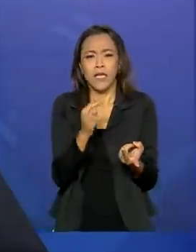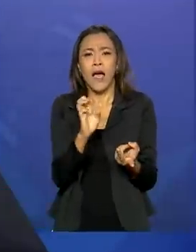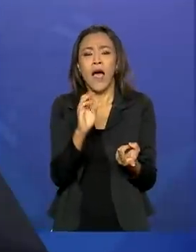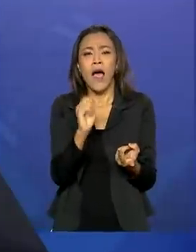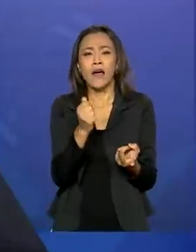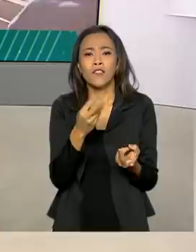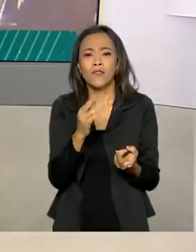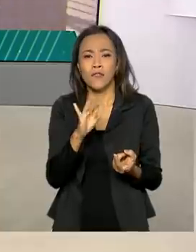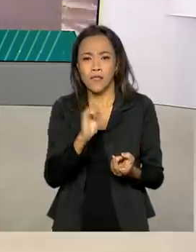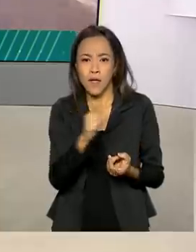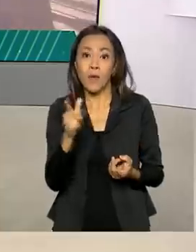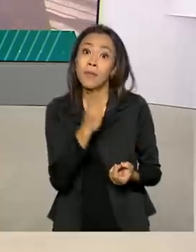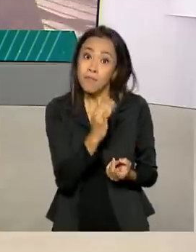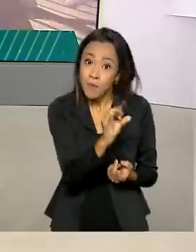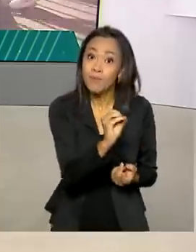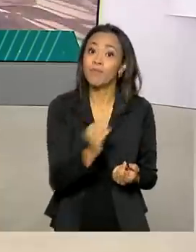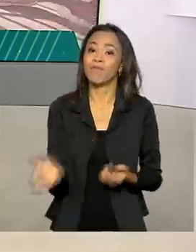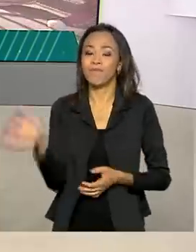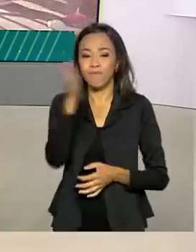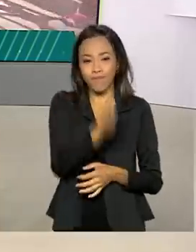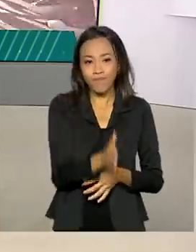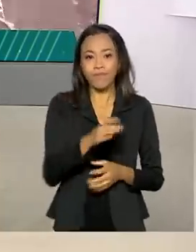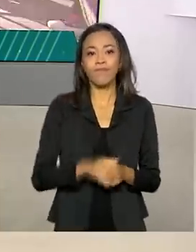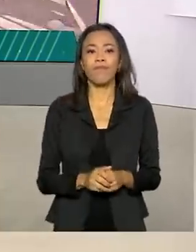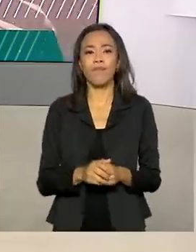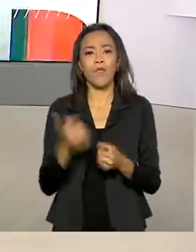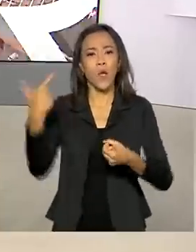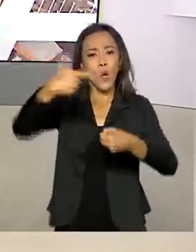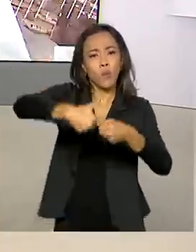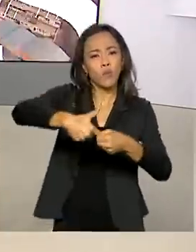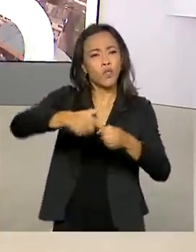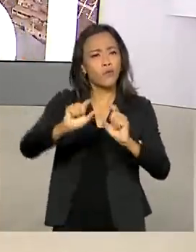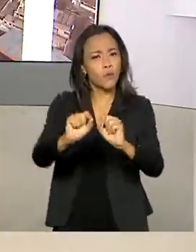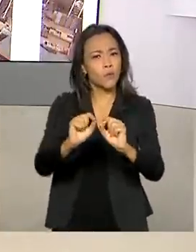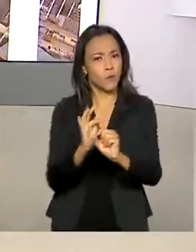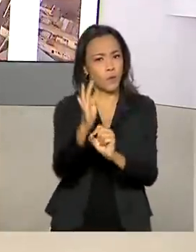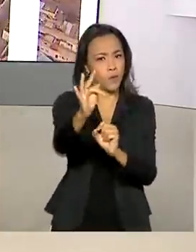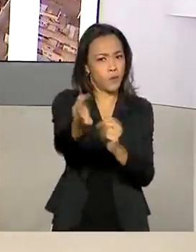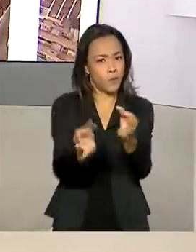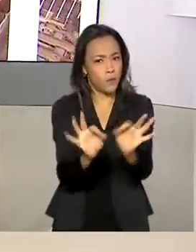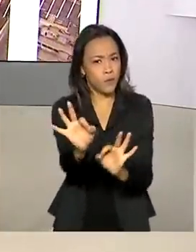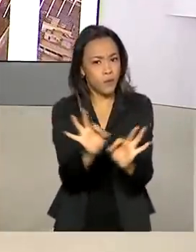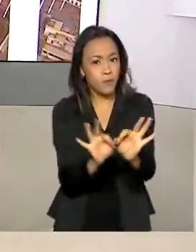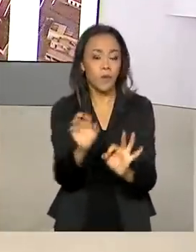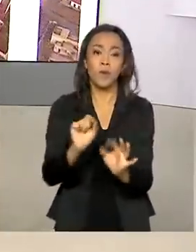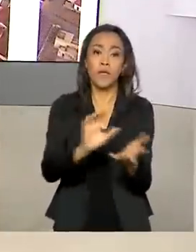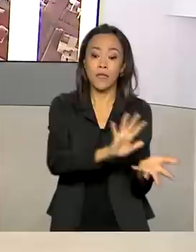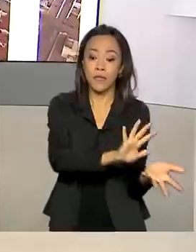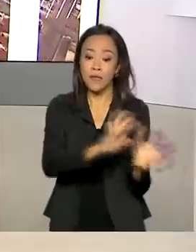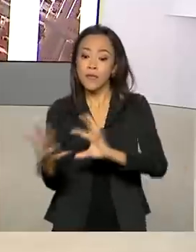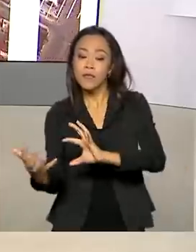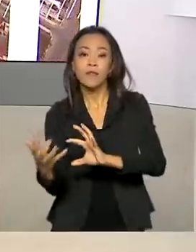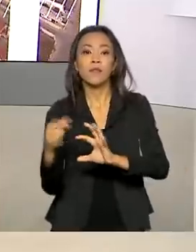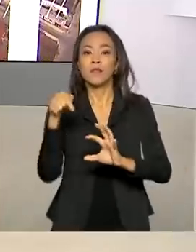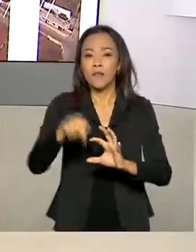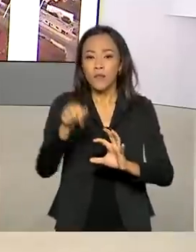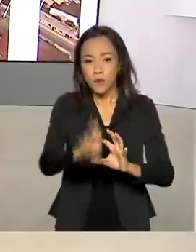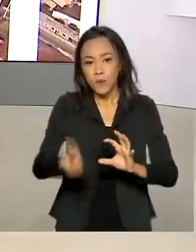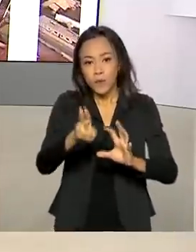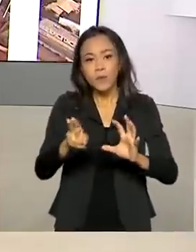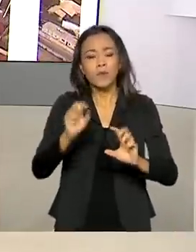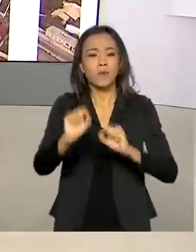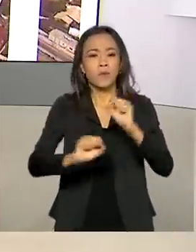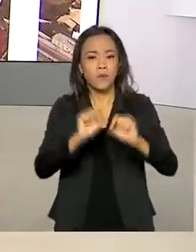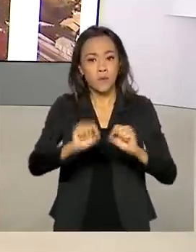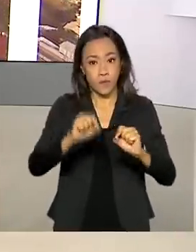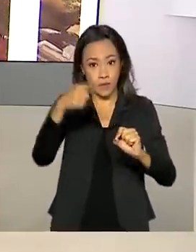biotecnologia. Combustível do futuro. O programa pretende auxiliar na transição energética do Brasil a partir do